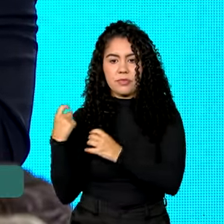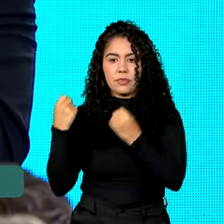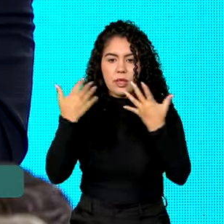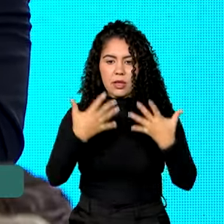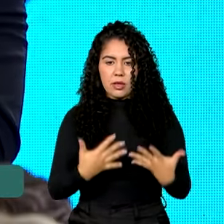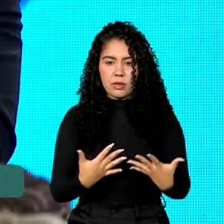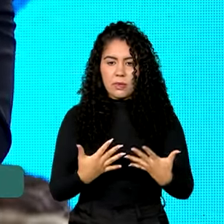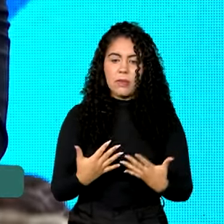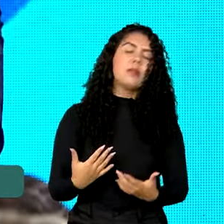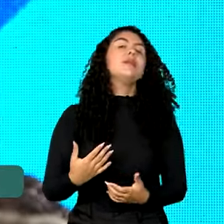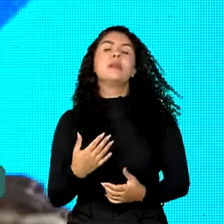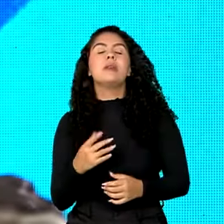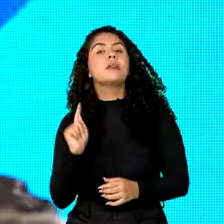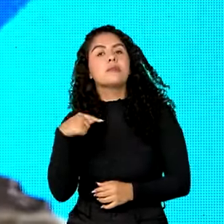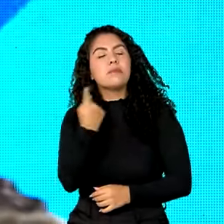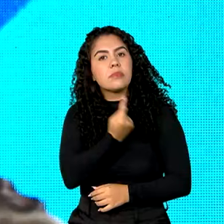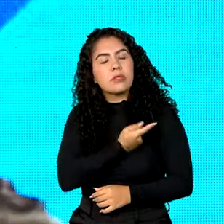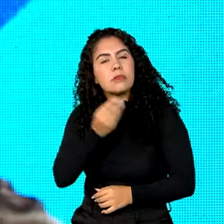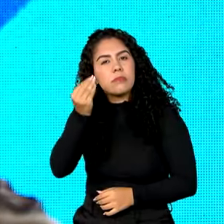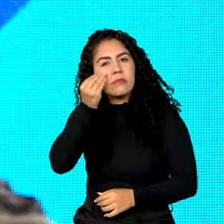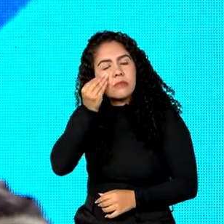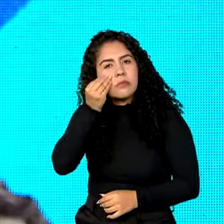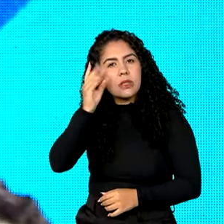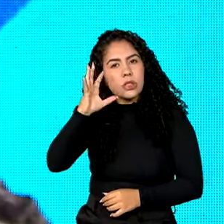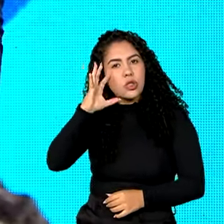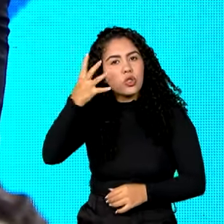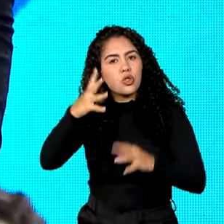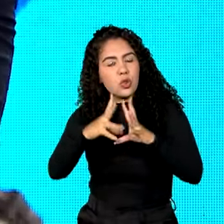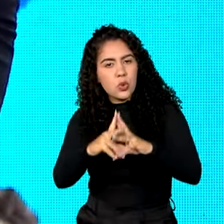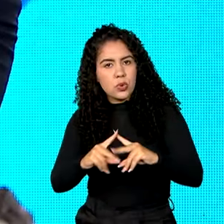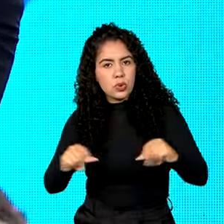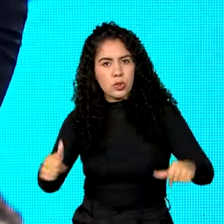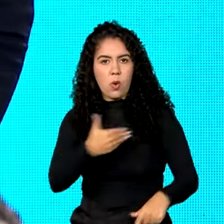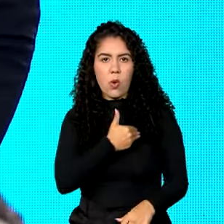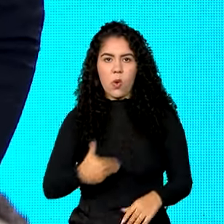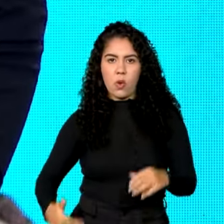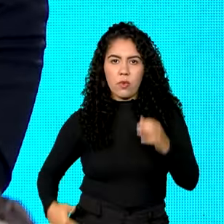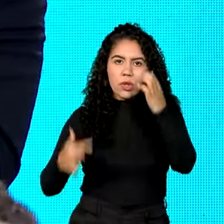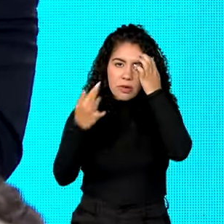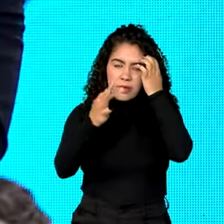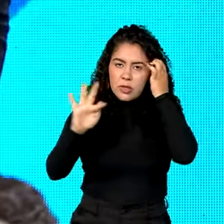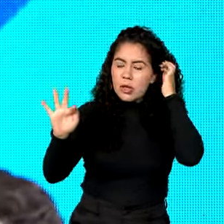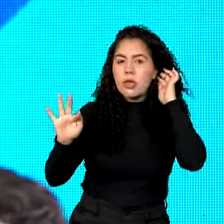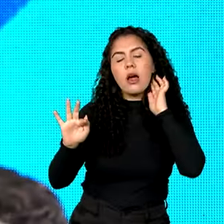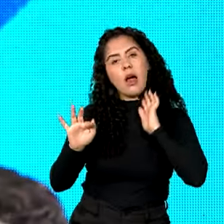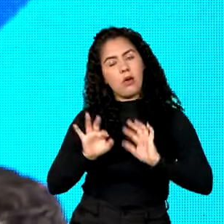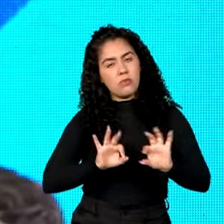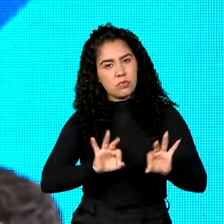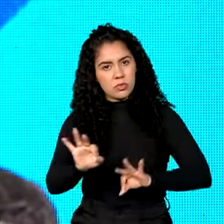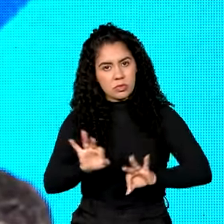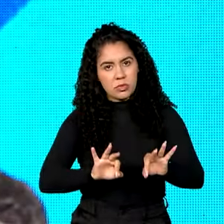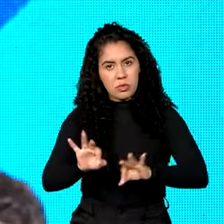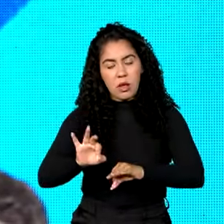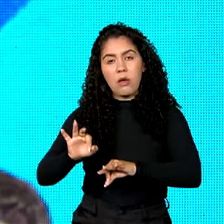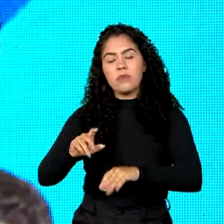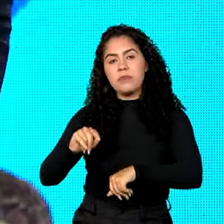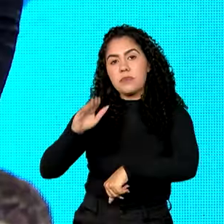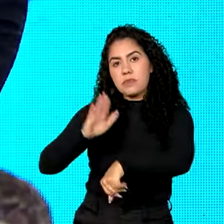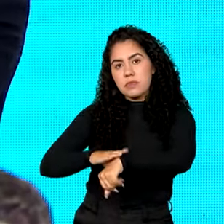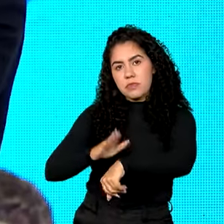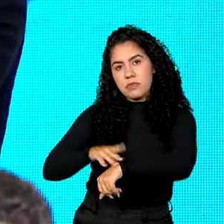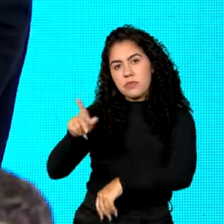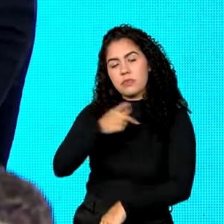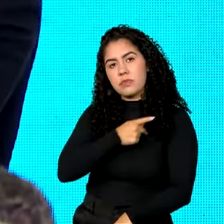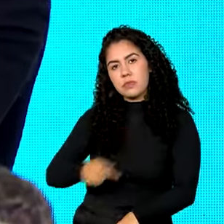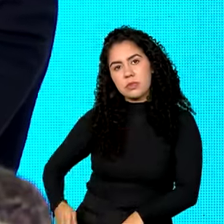entramos na busca pela solução, o governo federal estabeleceu, por determinação do presidente Lula,